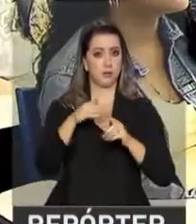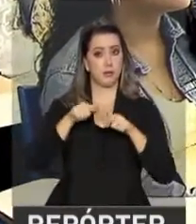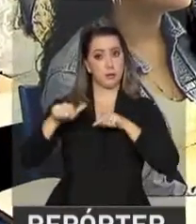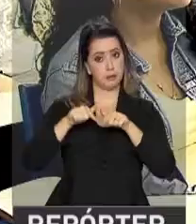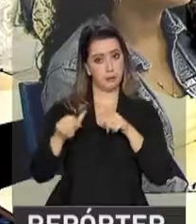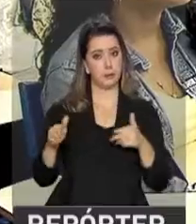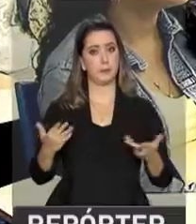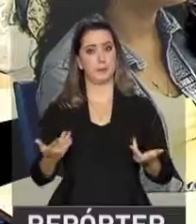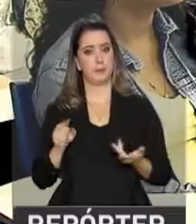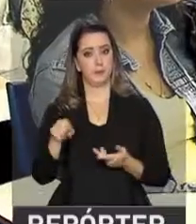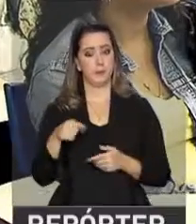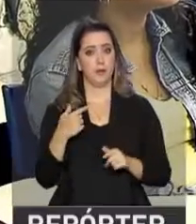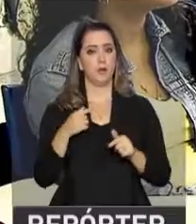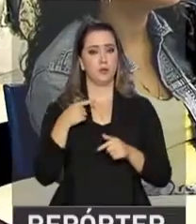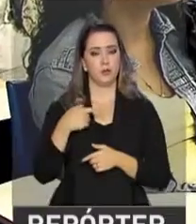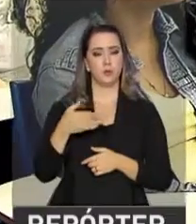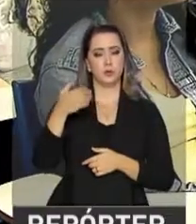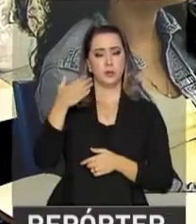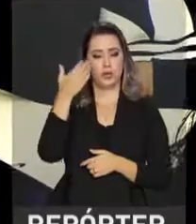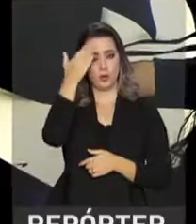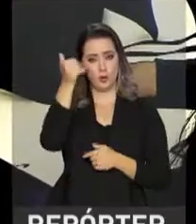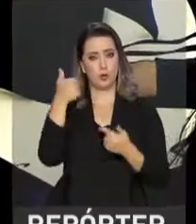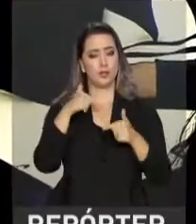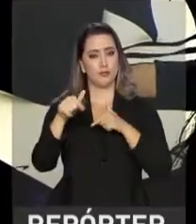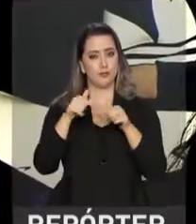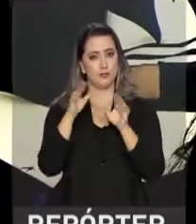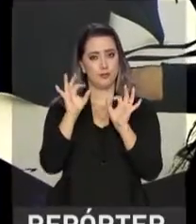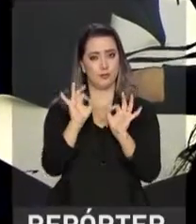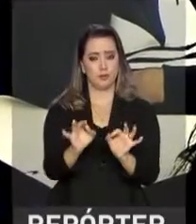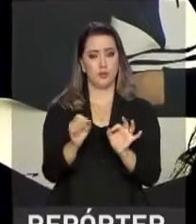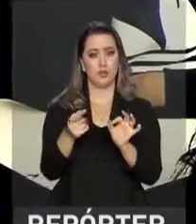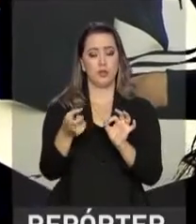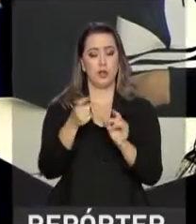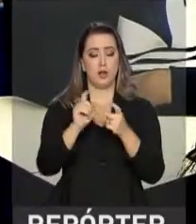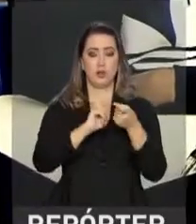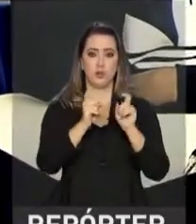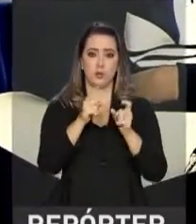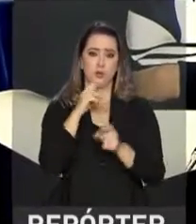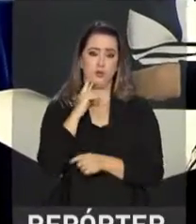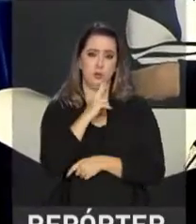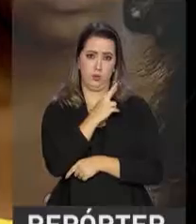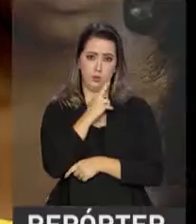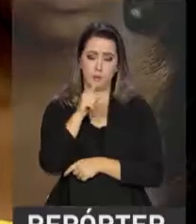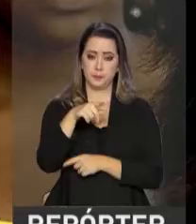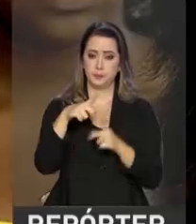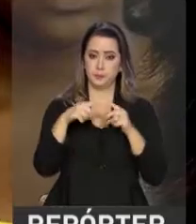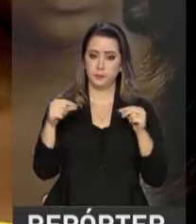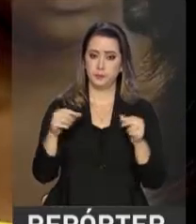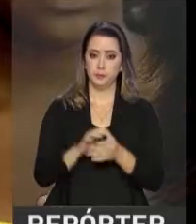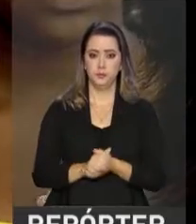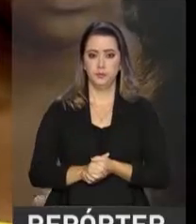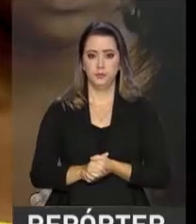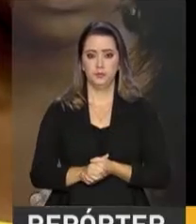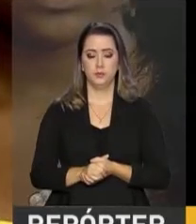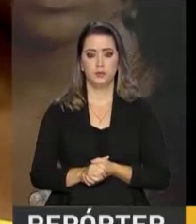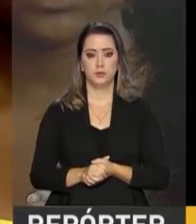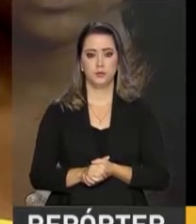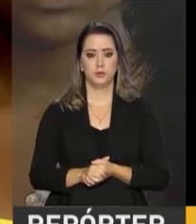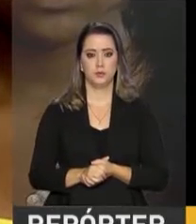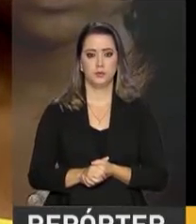E coloca cada dica em prática no novo emprego, na parte administrativa de um restaurante em Brasília. Os professores aqui, eles são